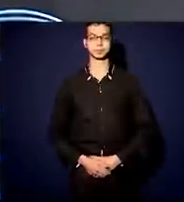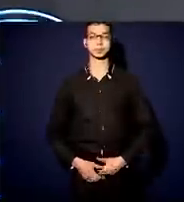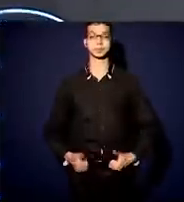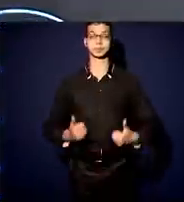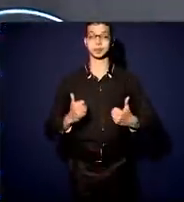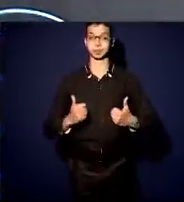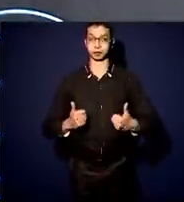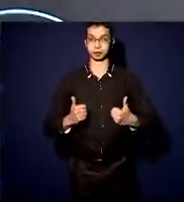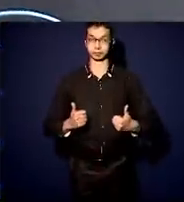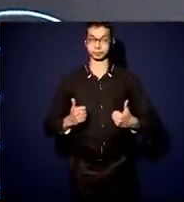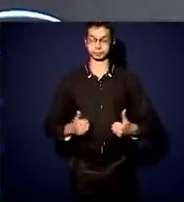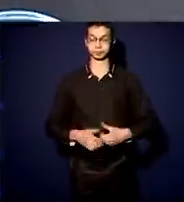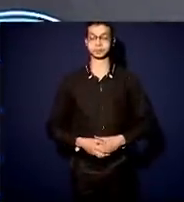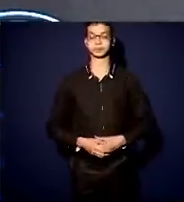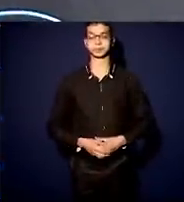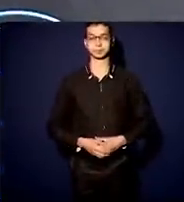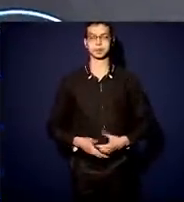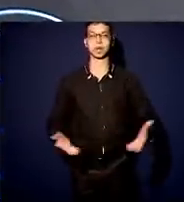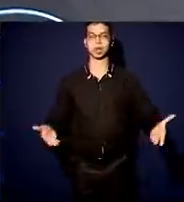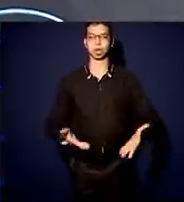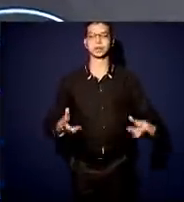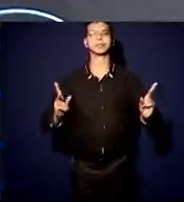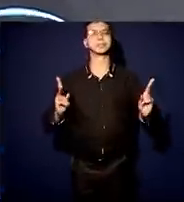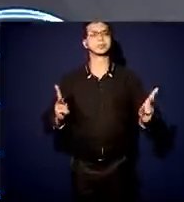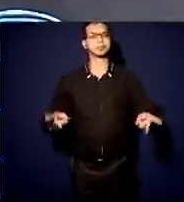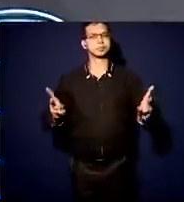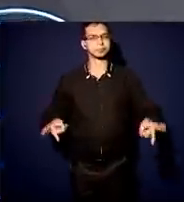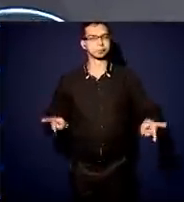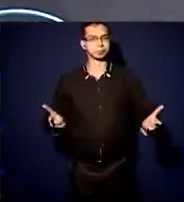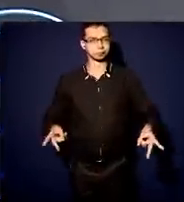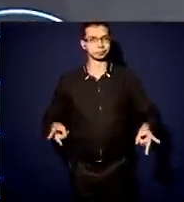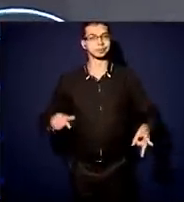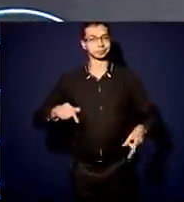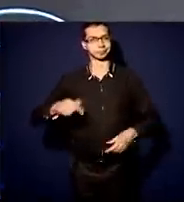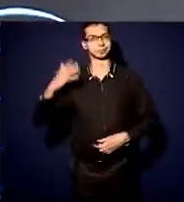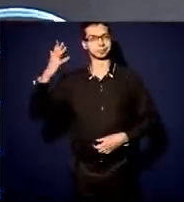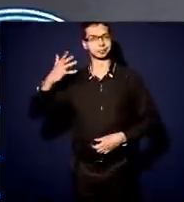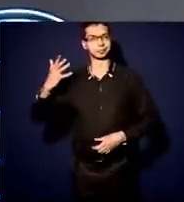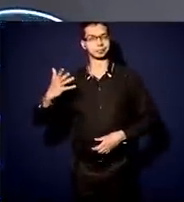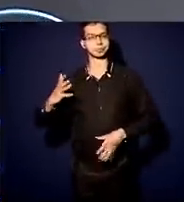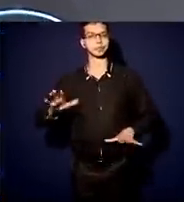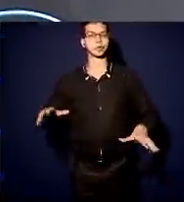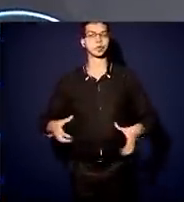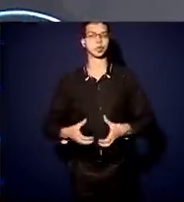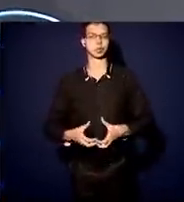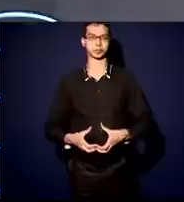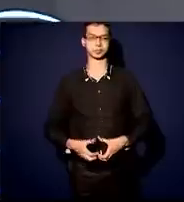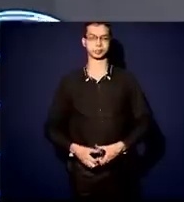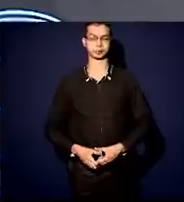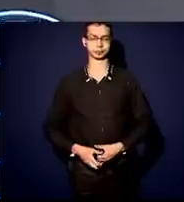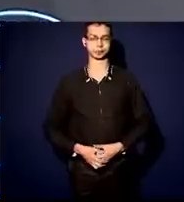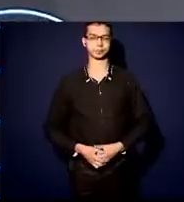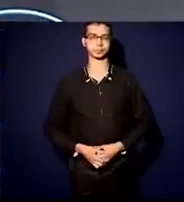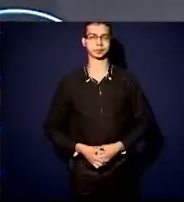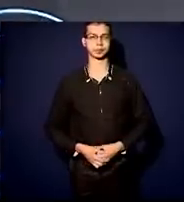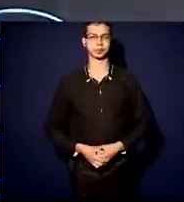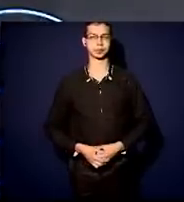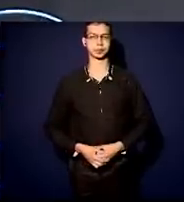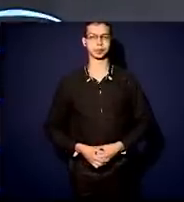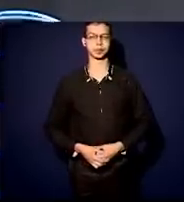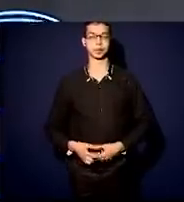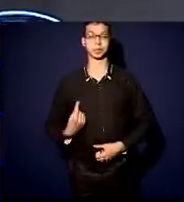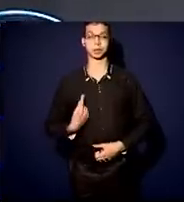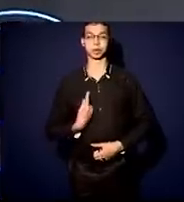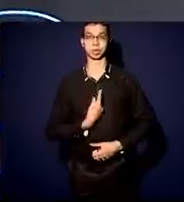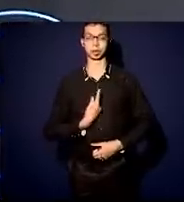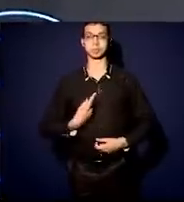Dando continuidade à nossa conferência, nós vamos ter um debate